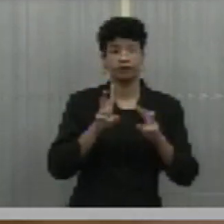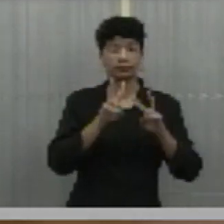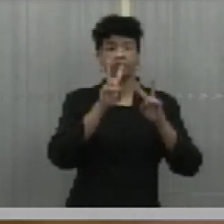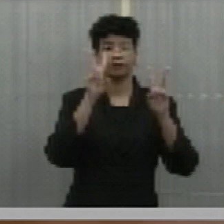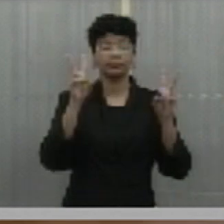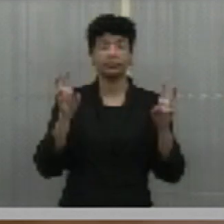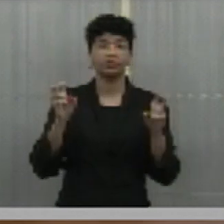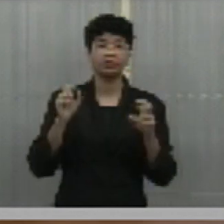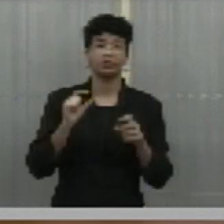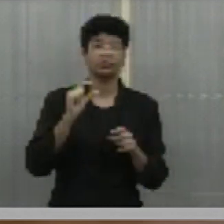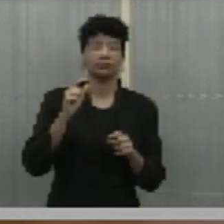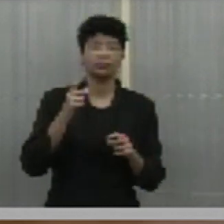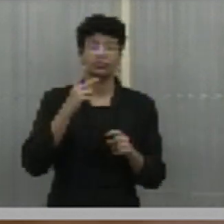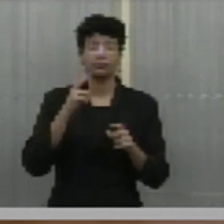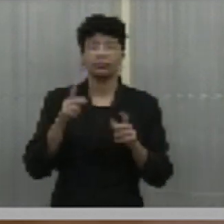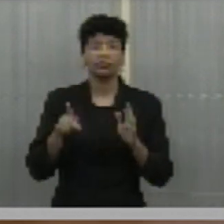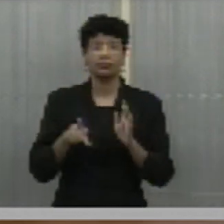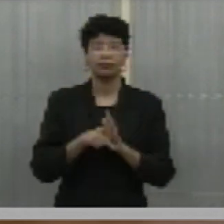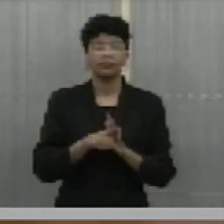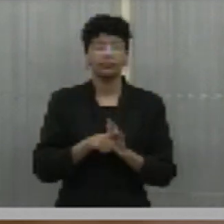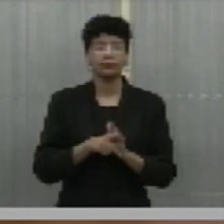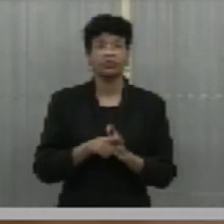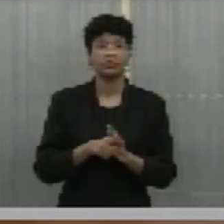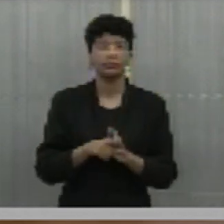um pouco sobre essa questão